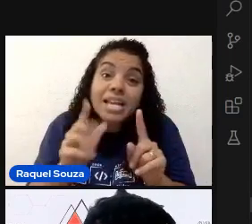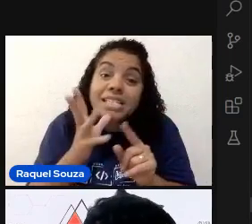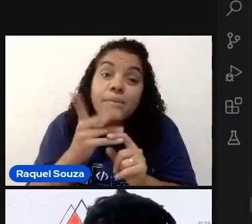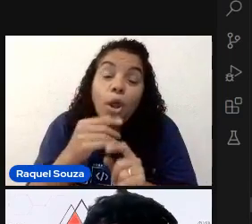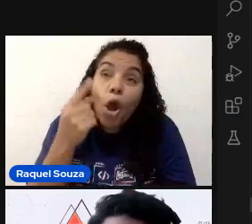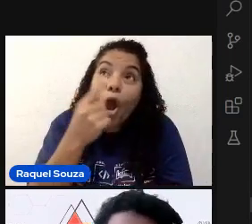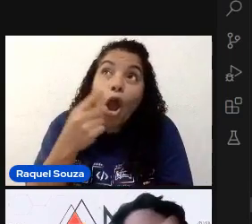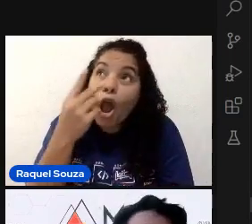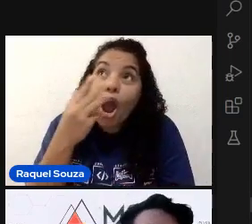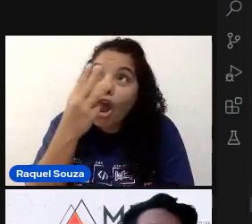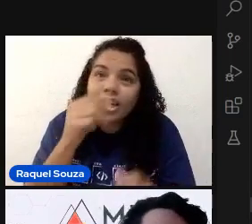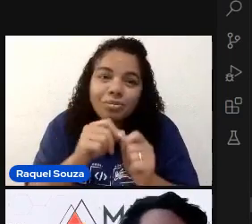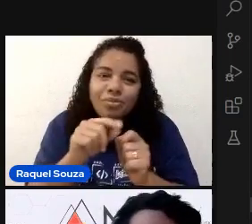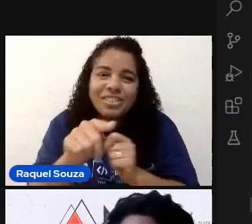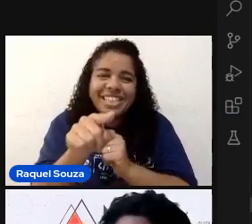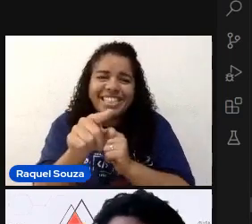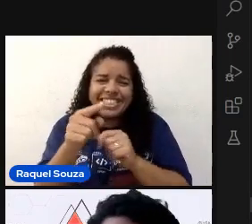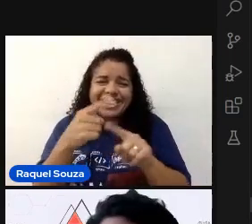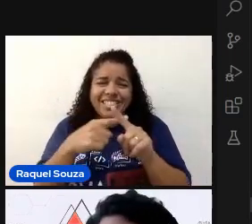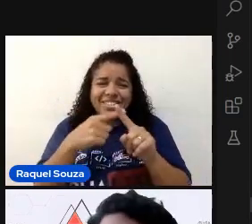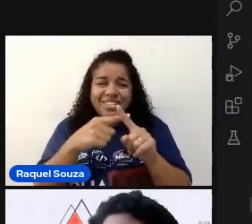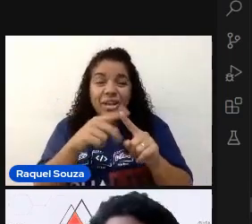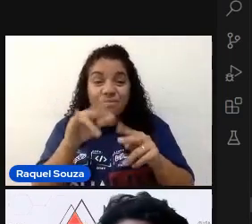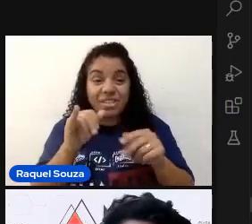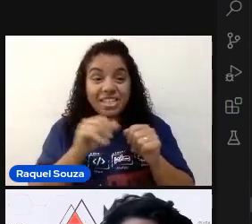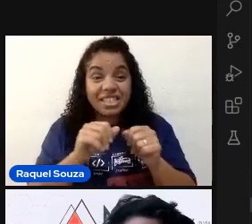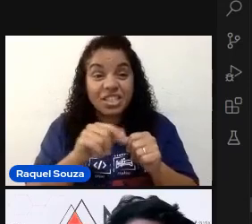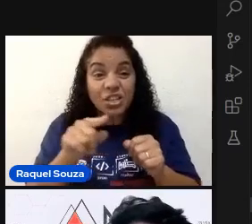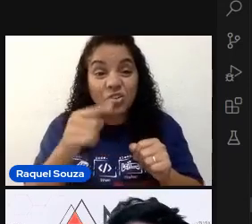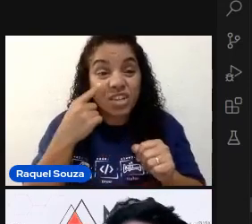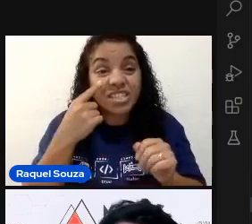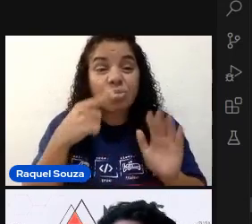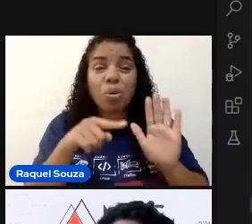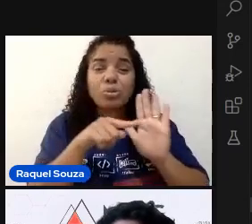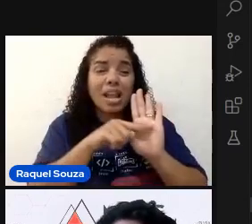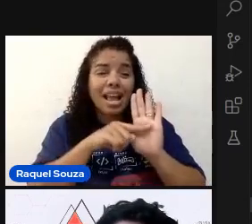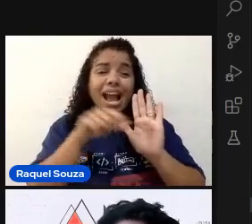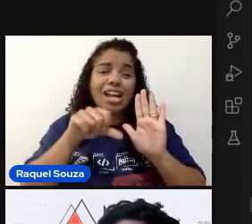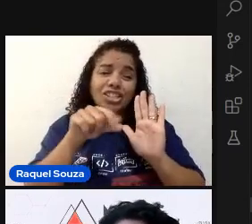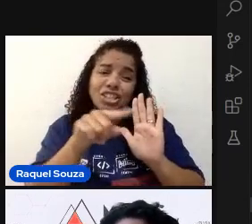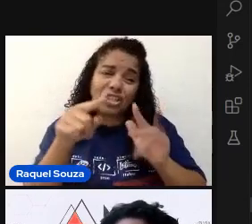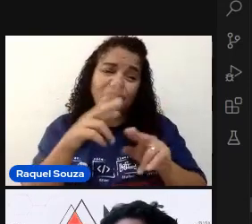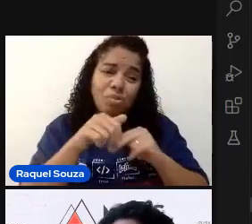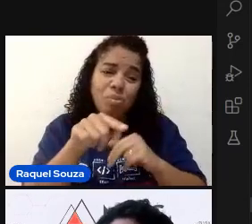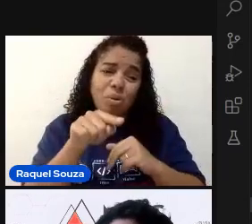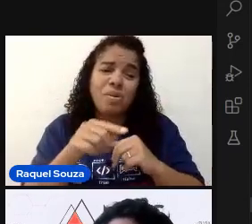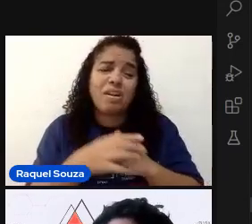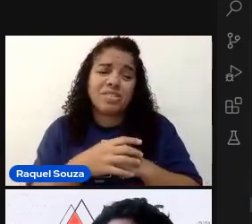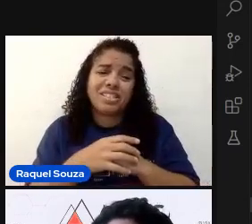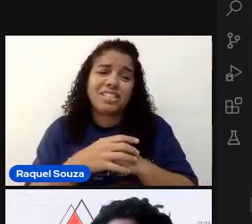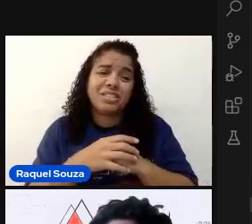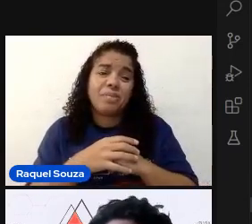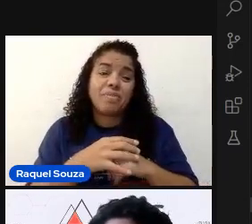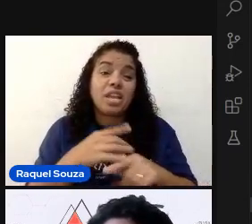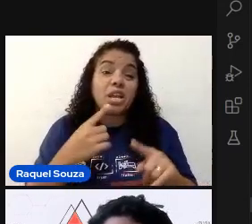para configurar isso aqui. E é por isso que eu listo isso como um ponto negativo grande do Appium Flutter Driver. Porque é